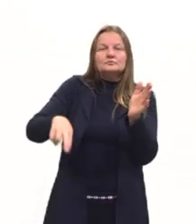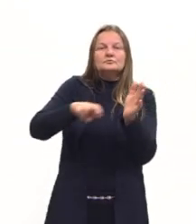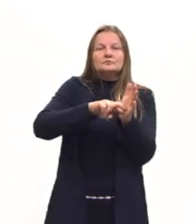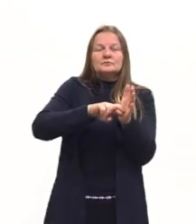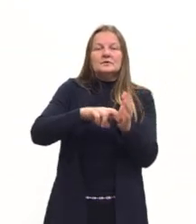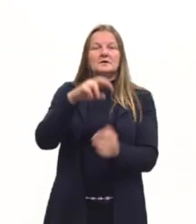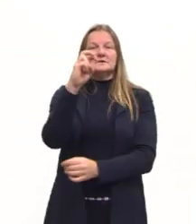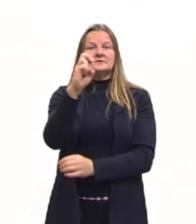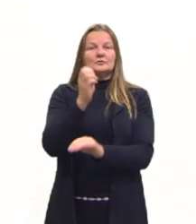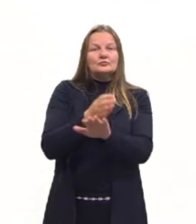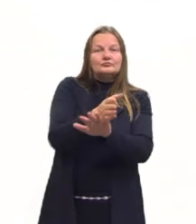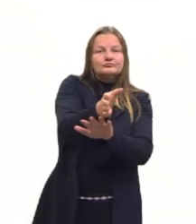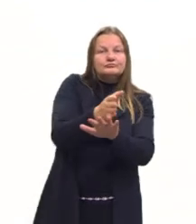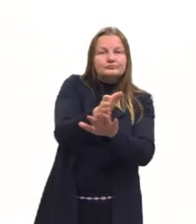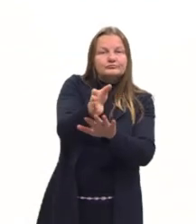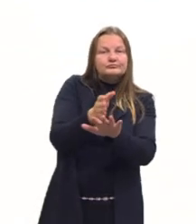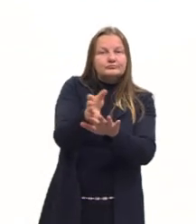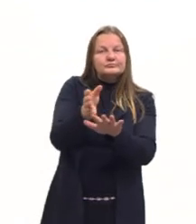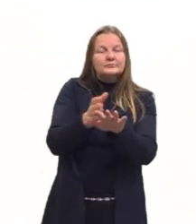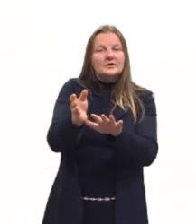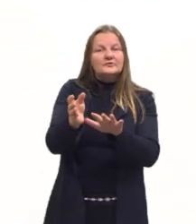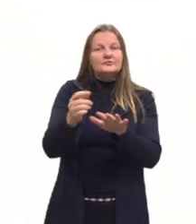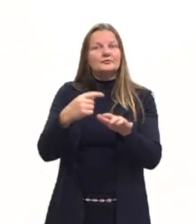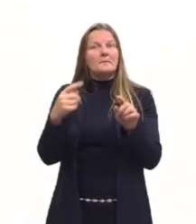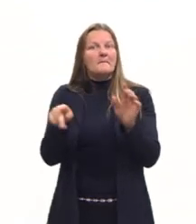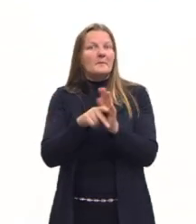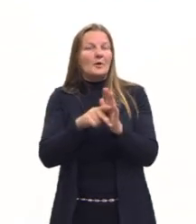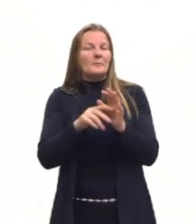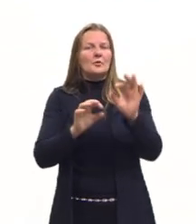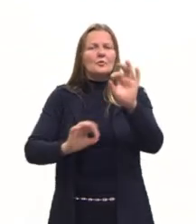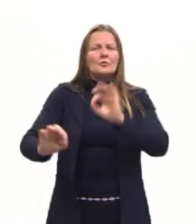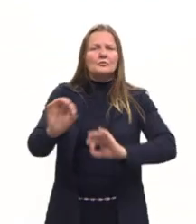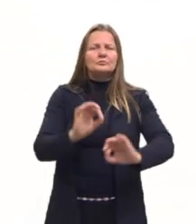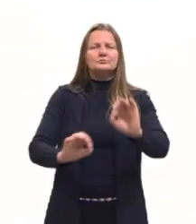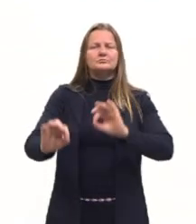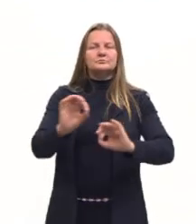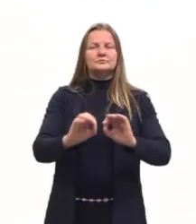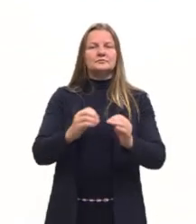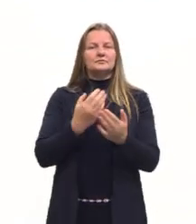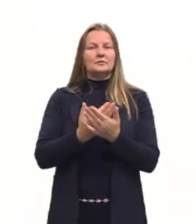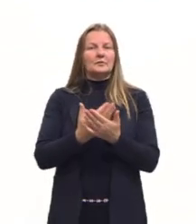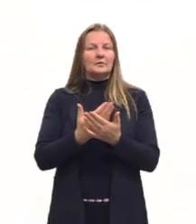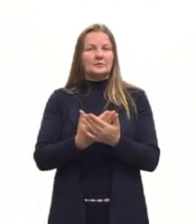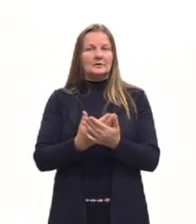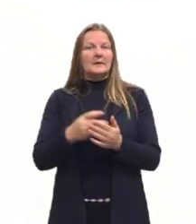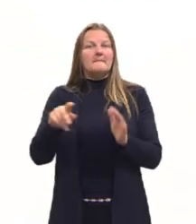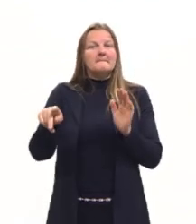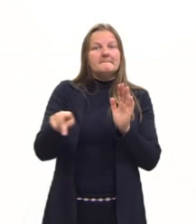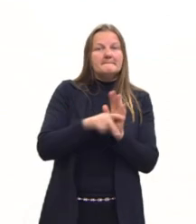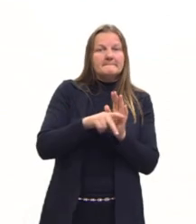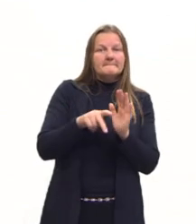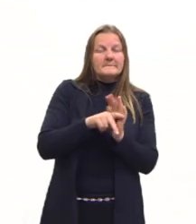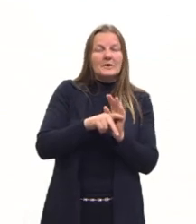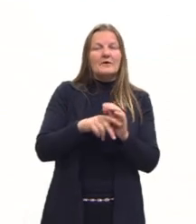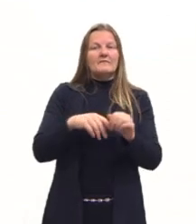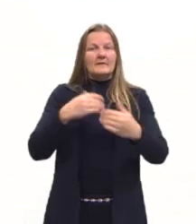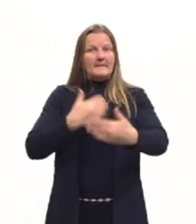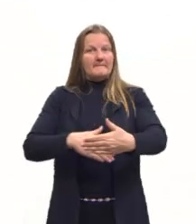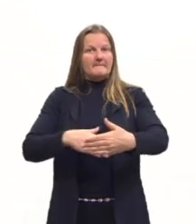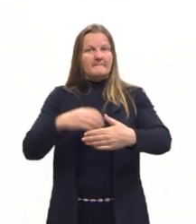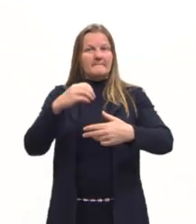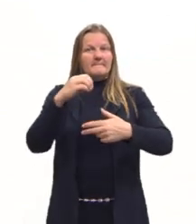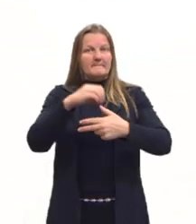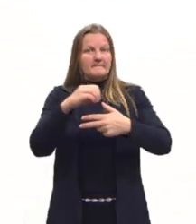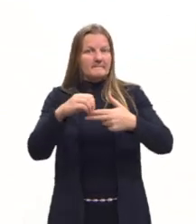nossos cinco eixos cognitivos, que organizam não só a aula, não só a aula não, não só a prova de